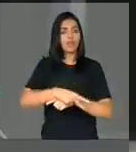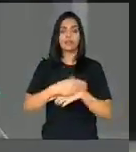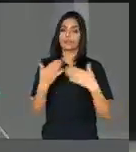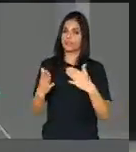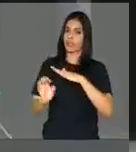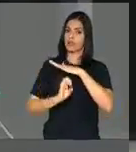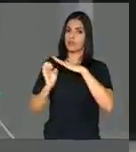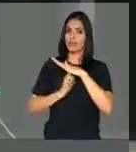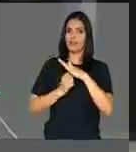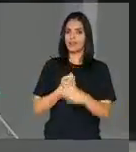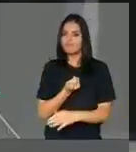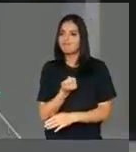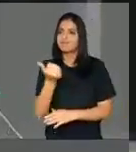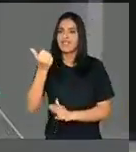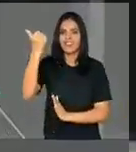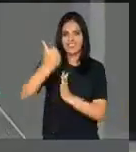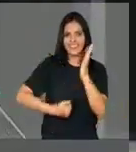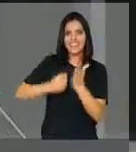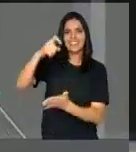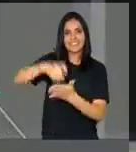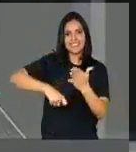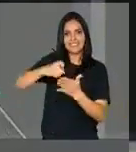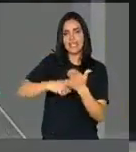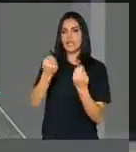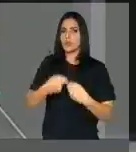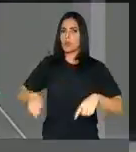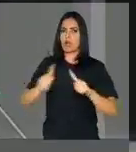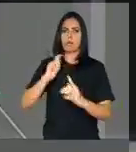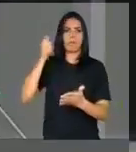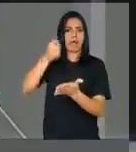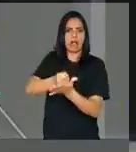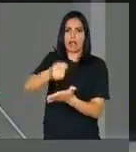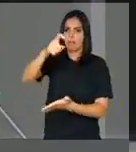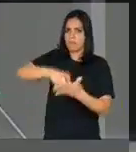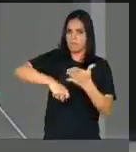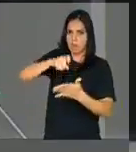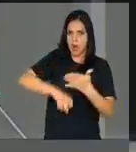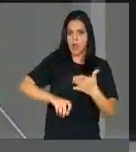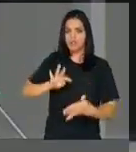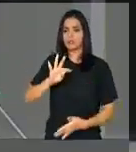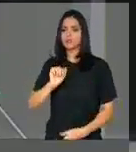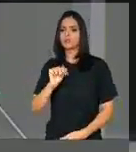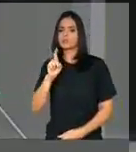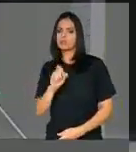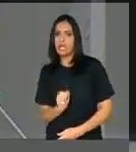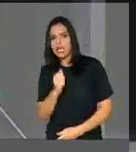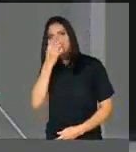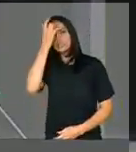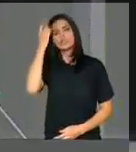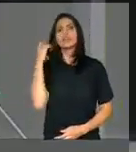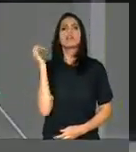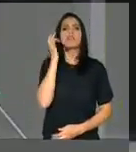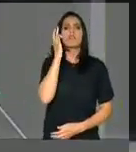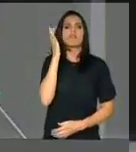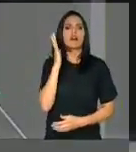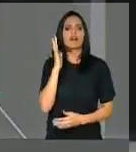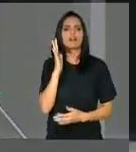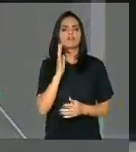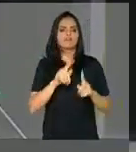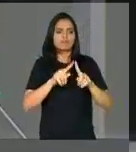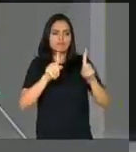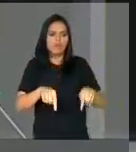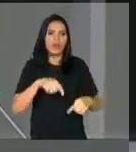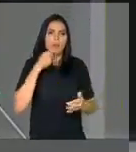empresa ser beneficiada com a isenção de impostos, taxas, com a facilidade na sua